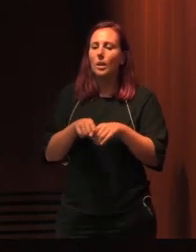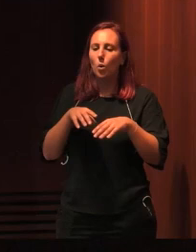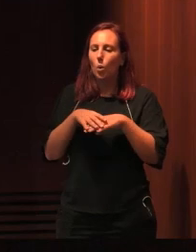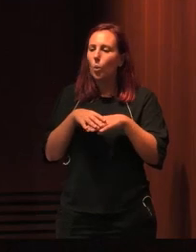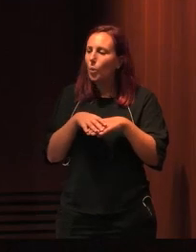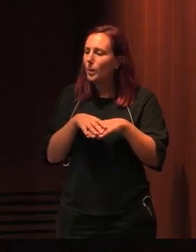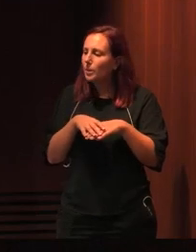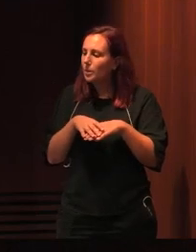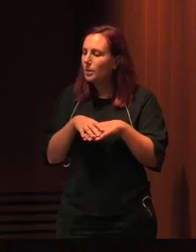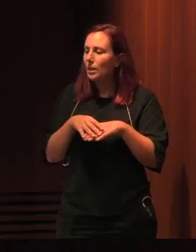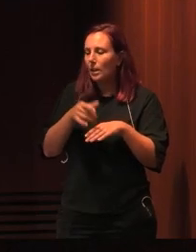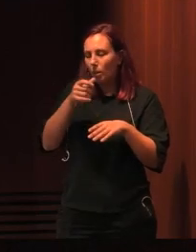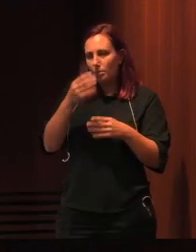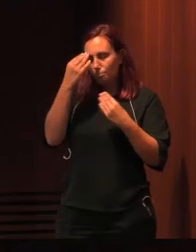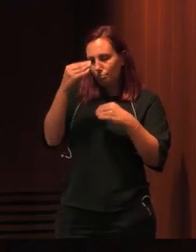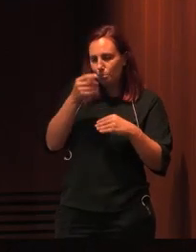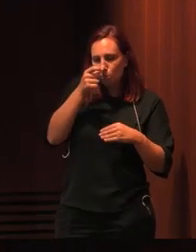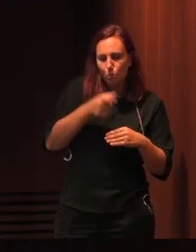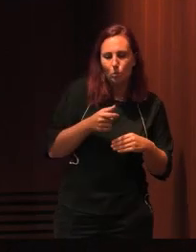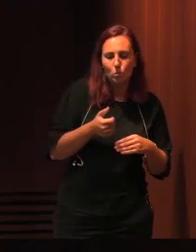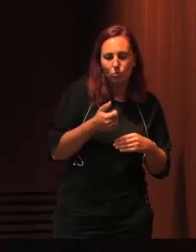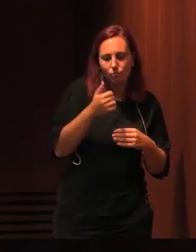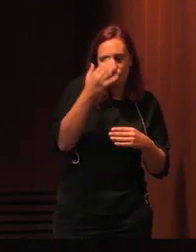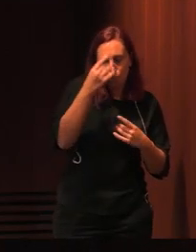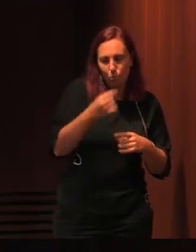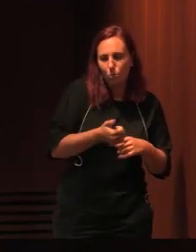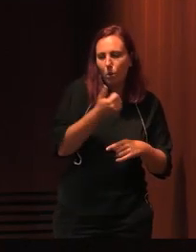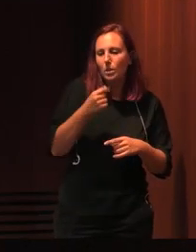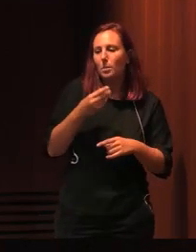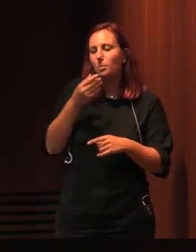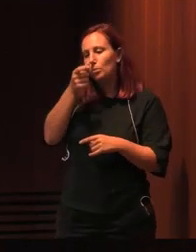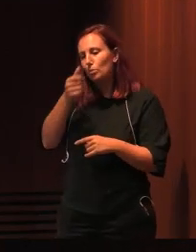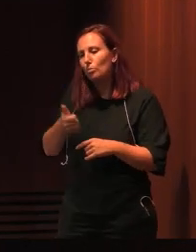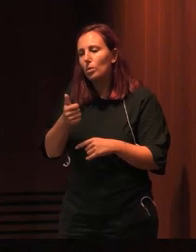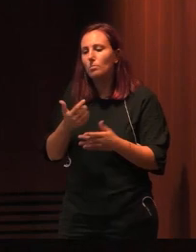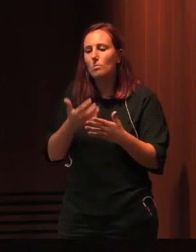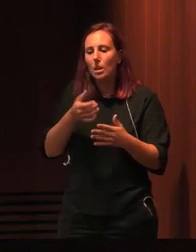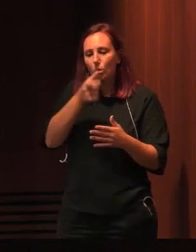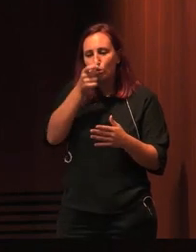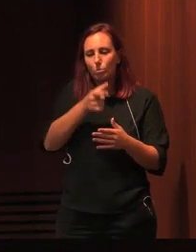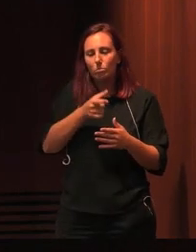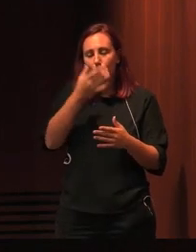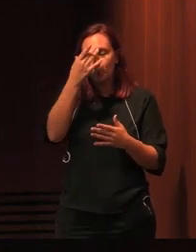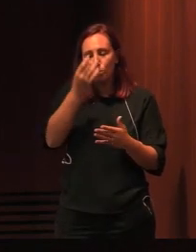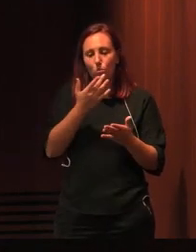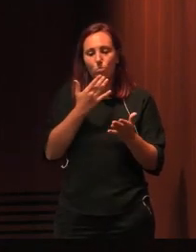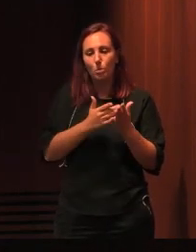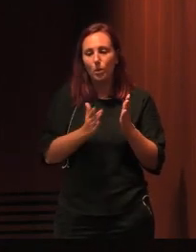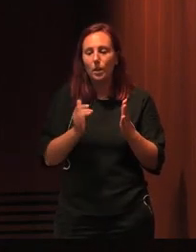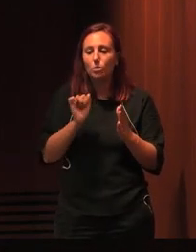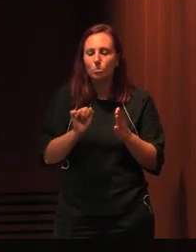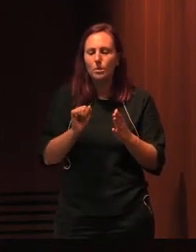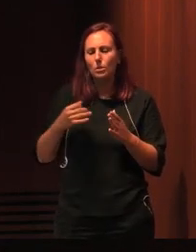formar bons leitores e melhores pessoas, destaca o papel dos professores bibliotecários que quotidianamente, nas suas escolas e nas suas